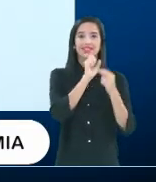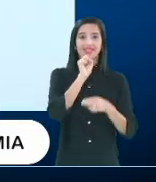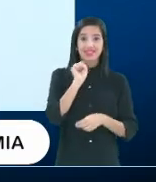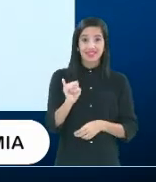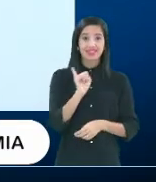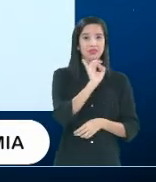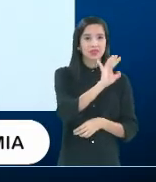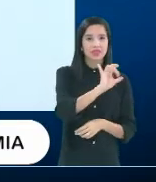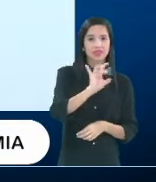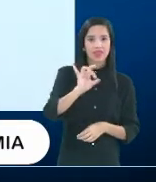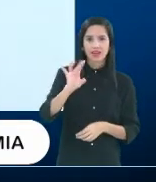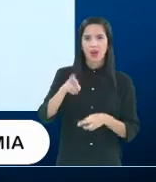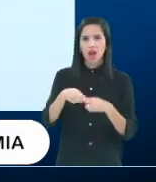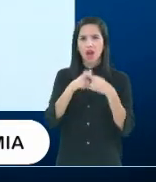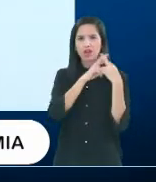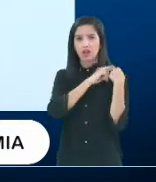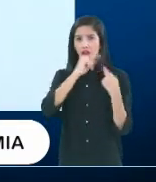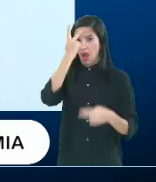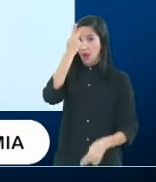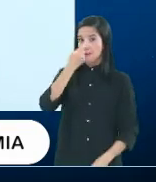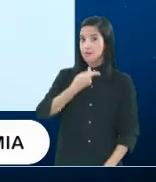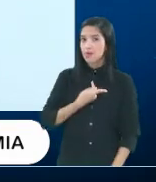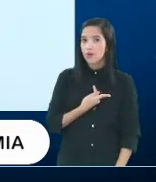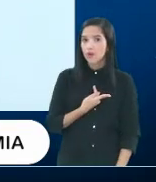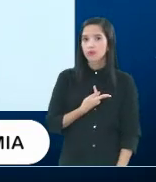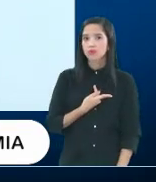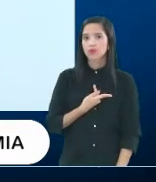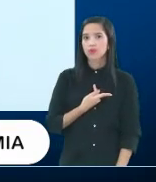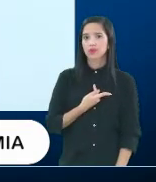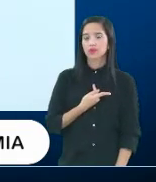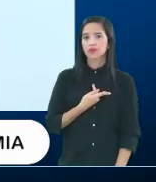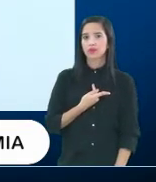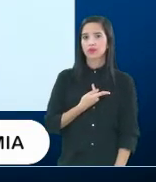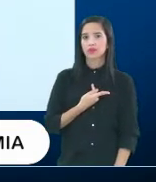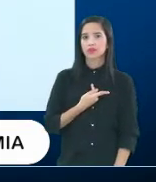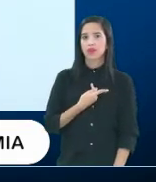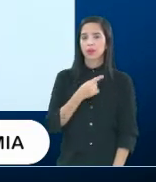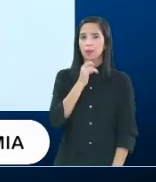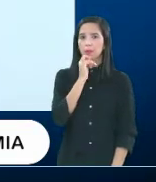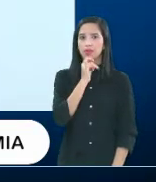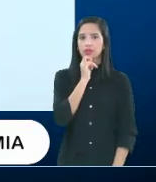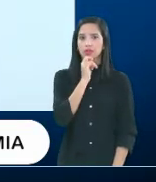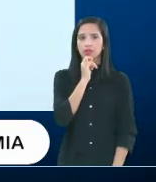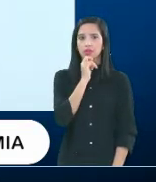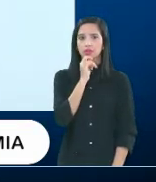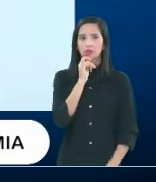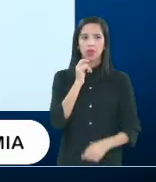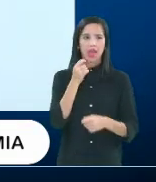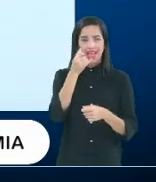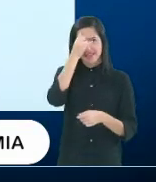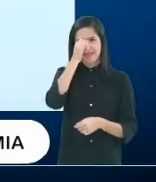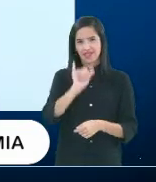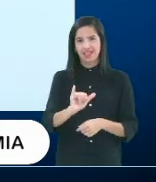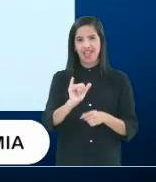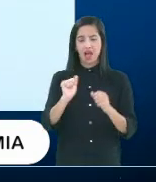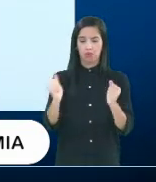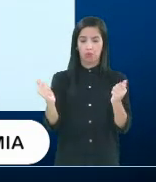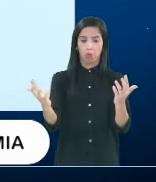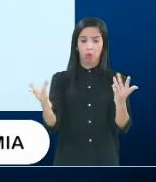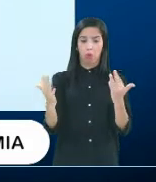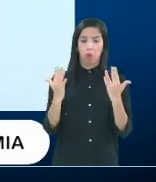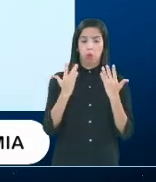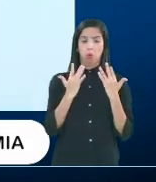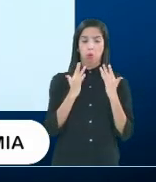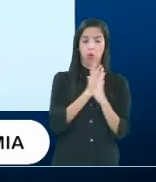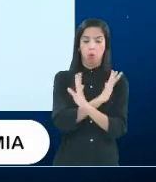cada um fizer o que está ao seu alcance, né? É a questão de não aglomerar, de lavar as mãos,